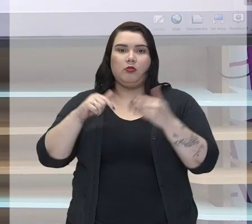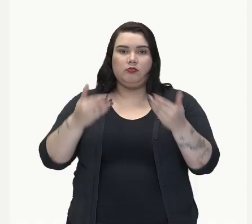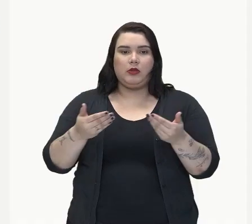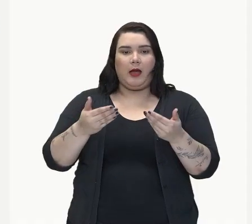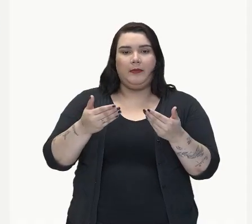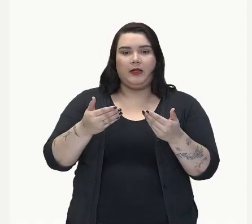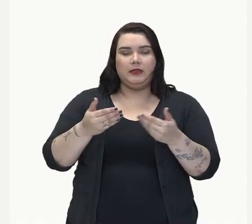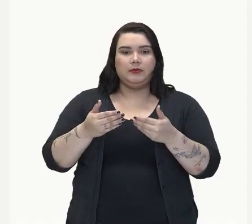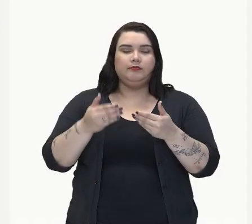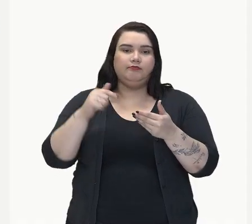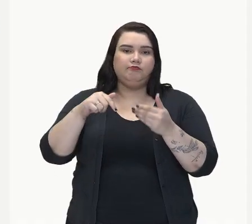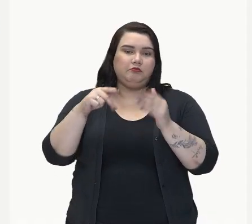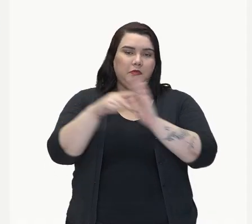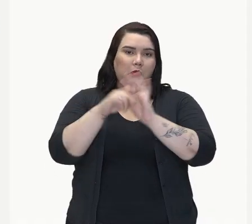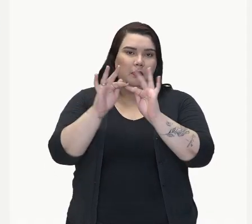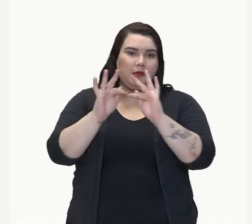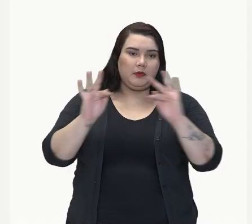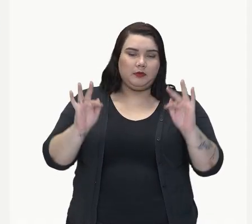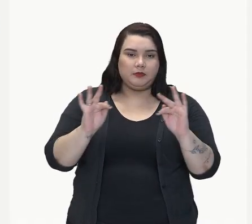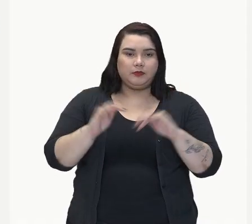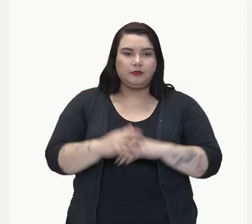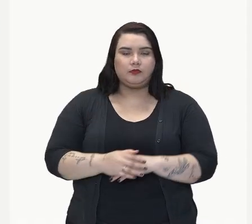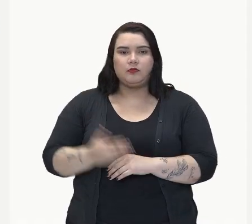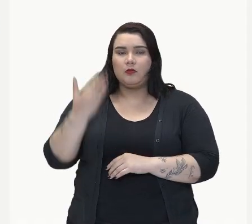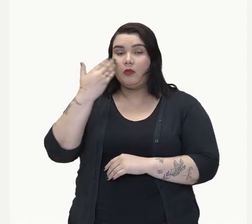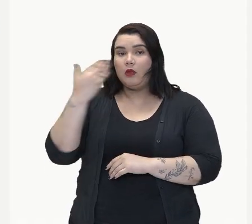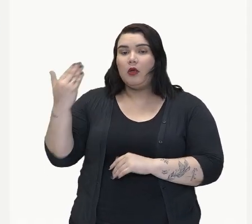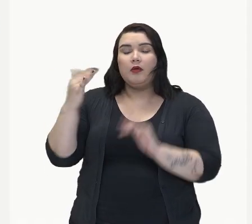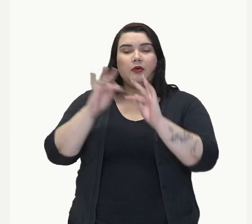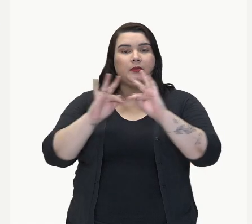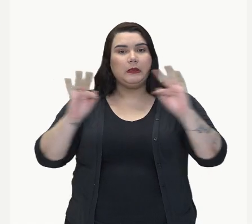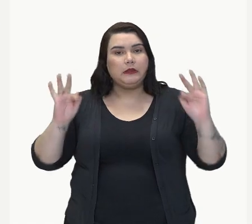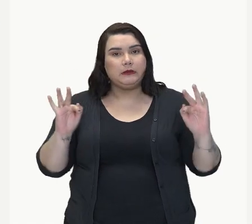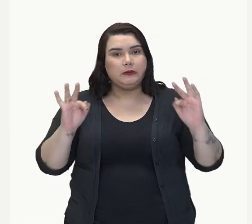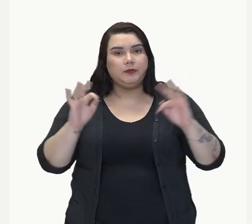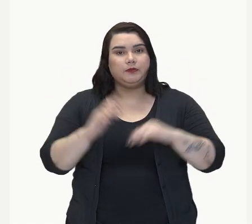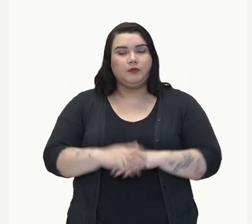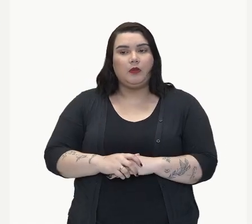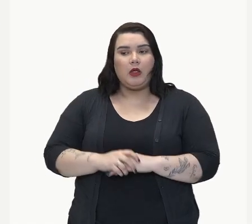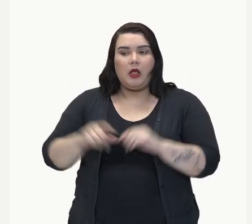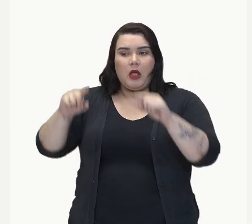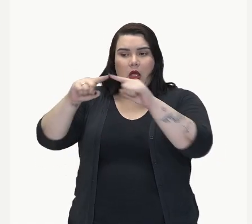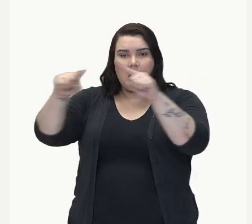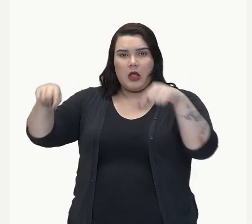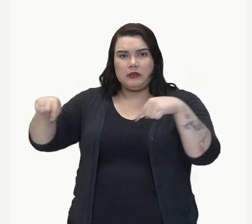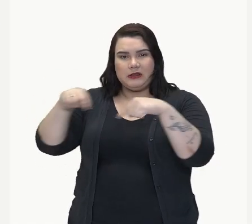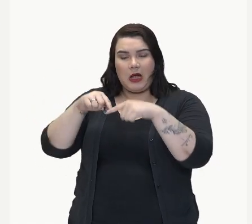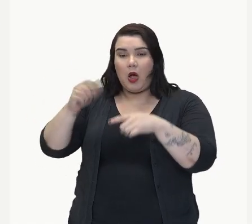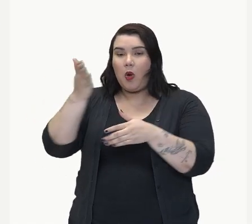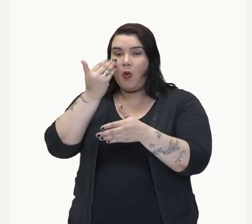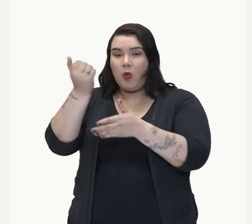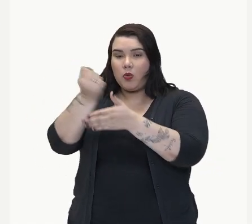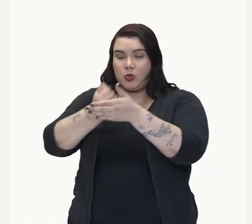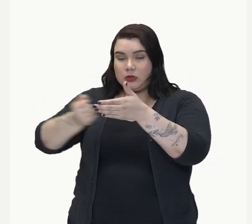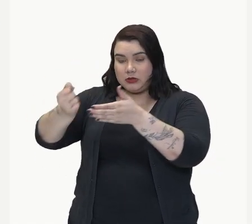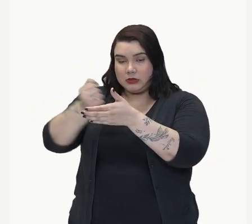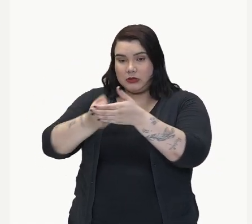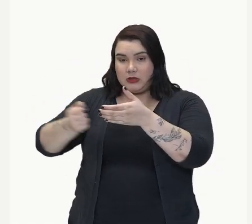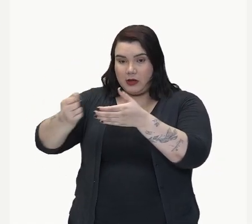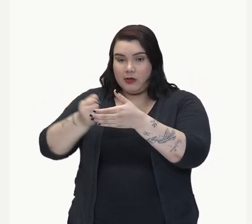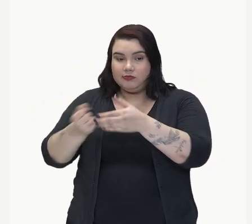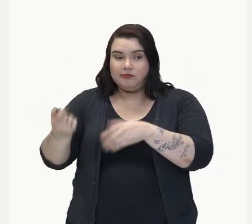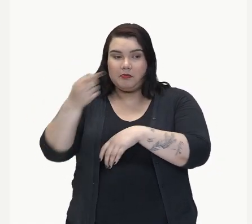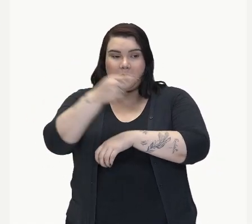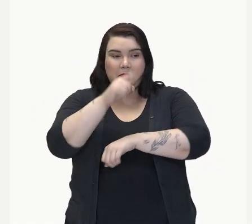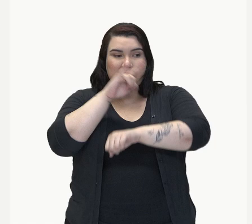Vimos aqui, a cozinha e os banheiros estavam sujos. Quem é